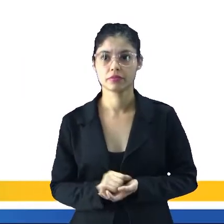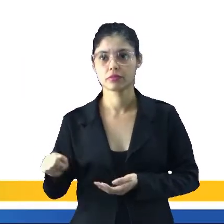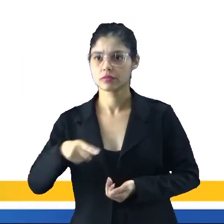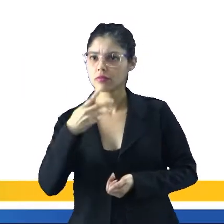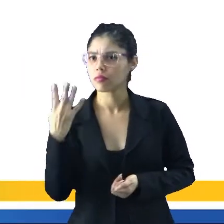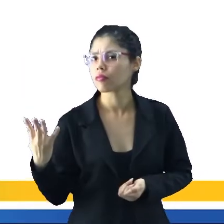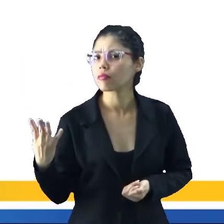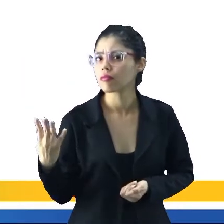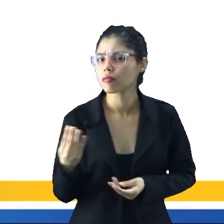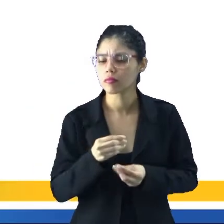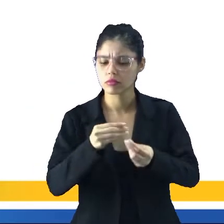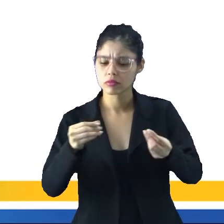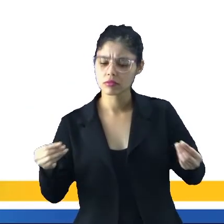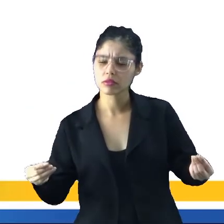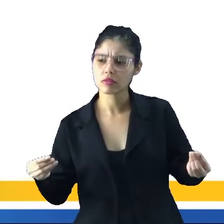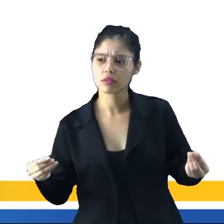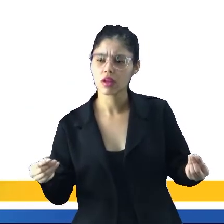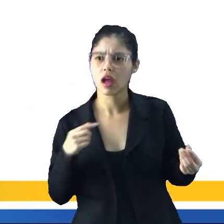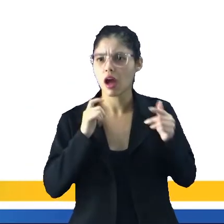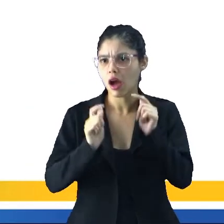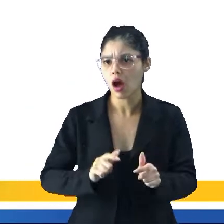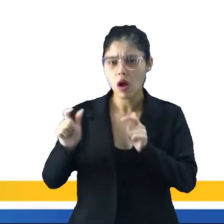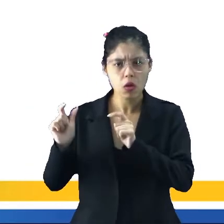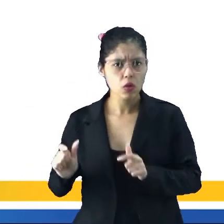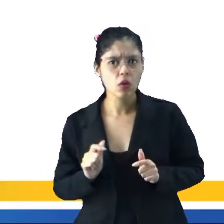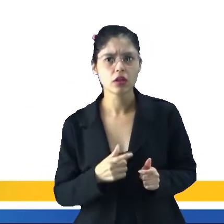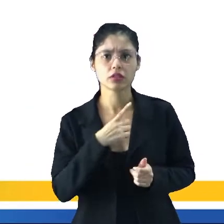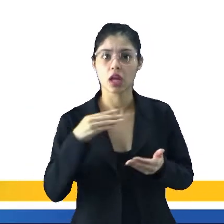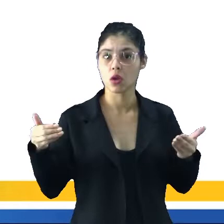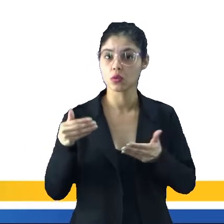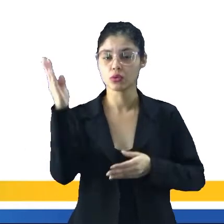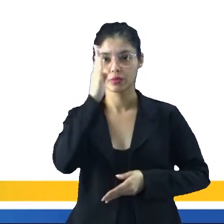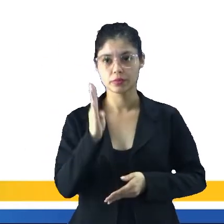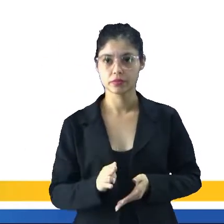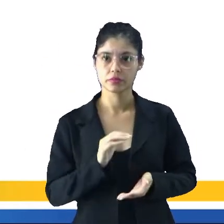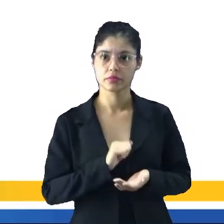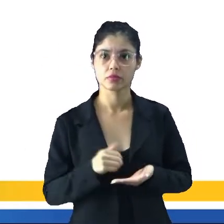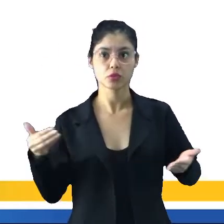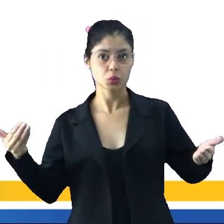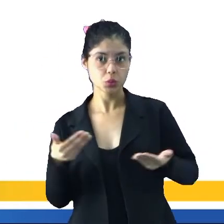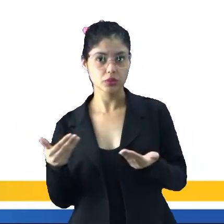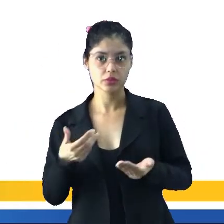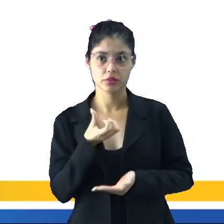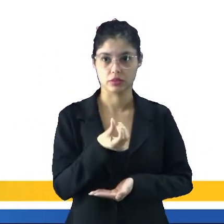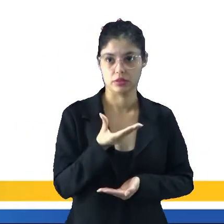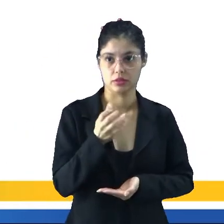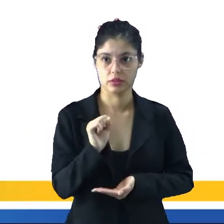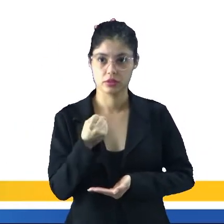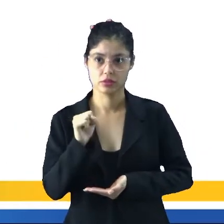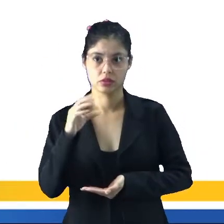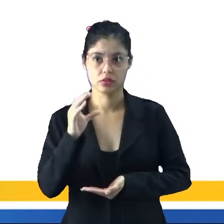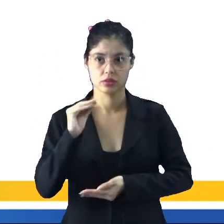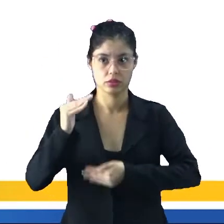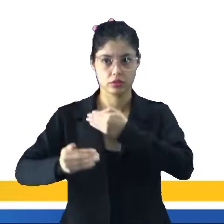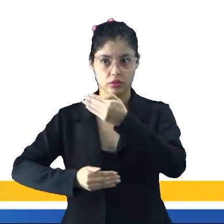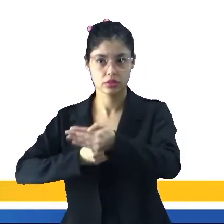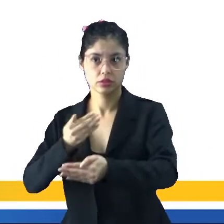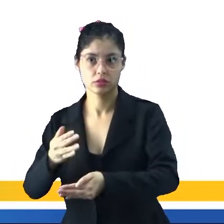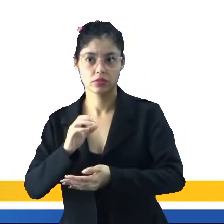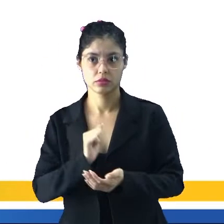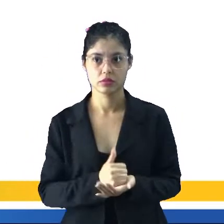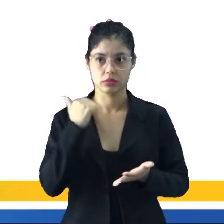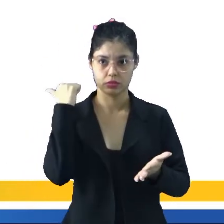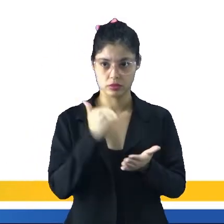Quantas terras indígenas, né, e onde se localizam, existem hoje no Brasil? Atualmente, constam 680